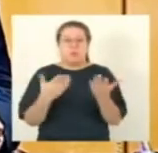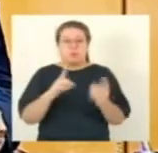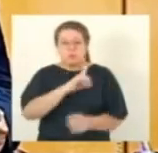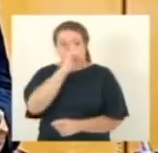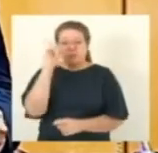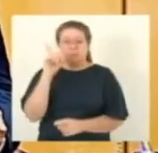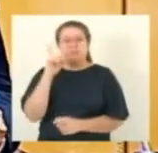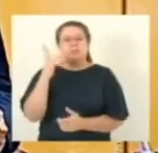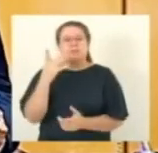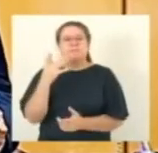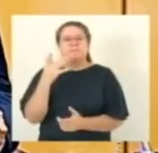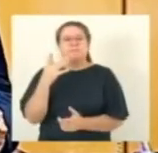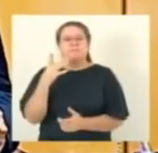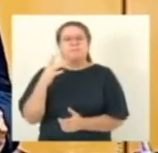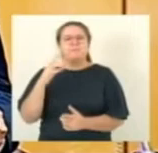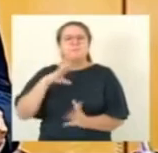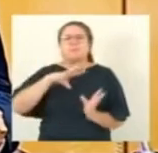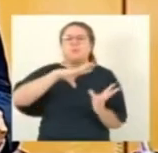mundial do beijo